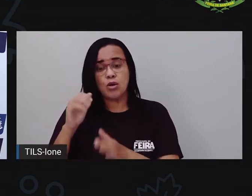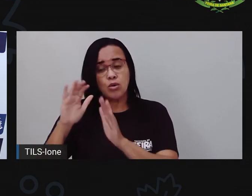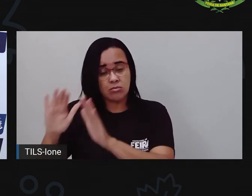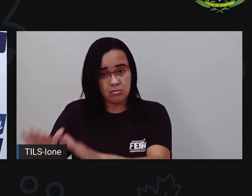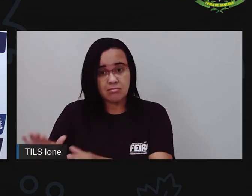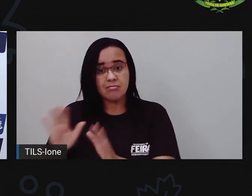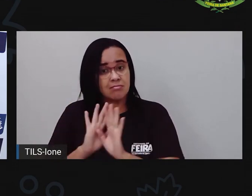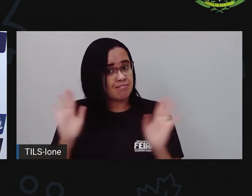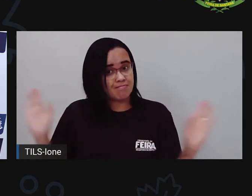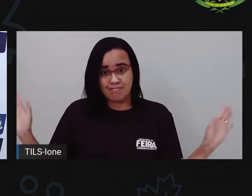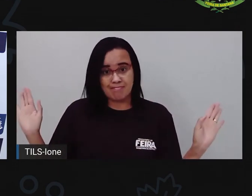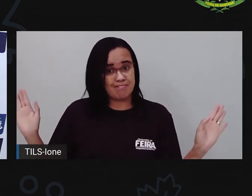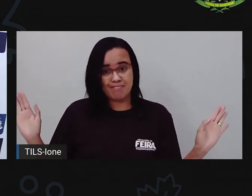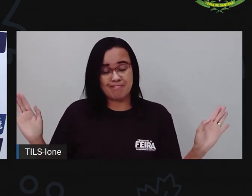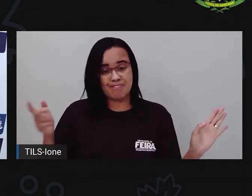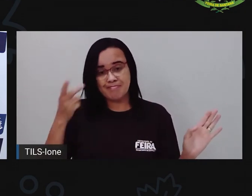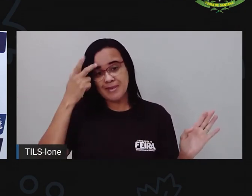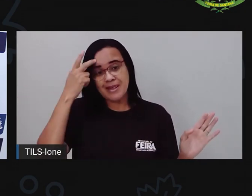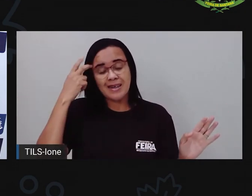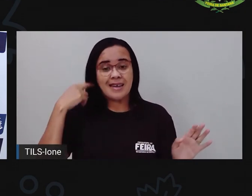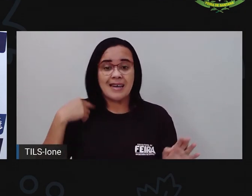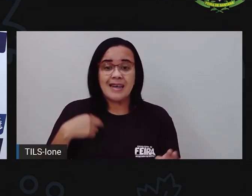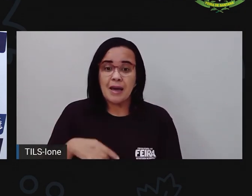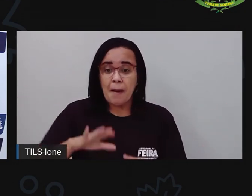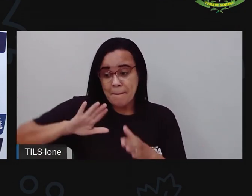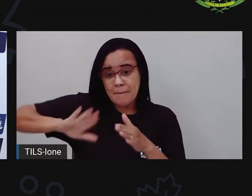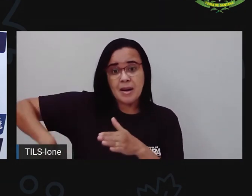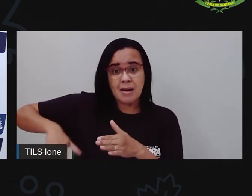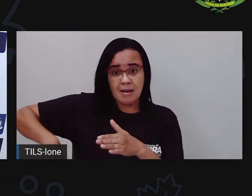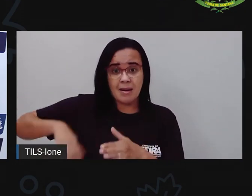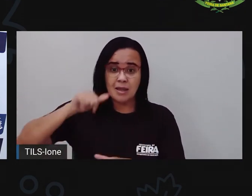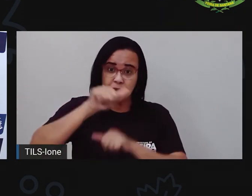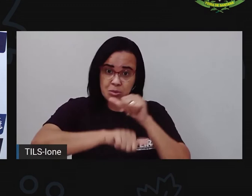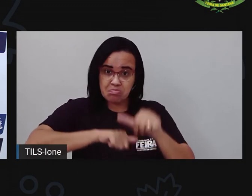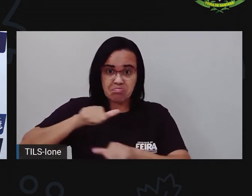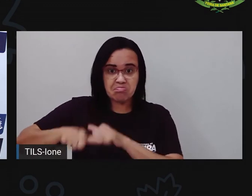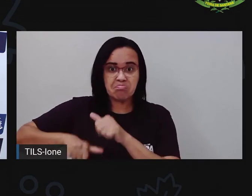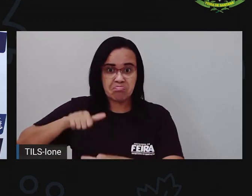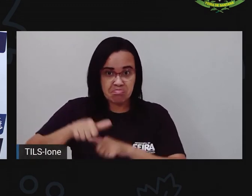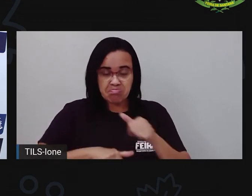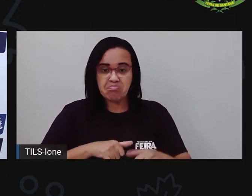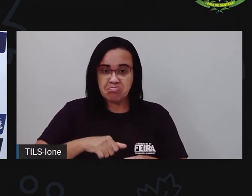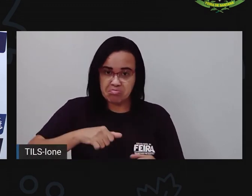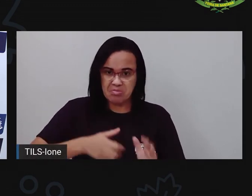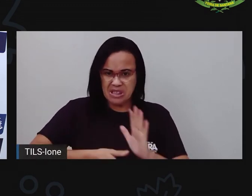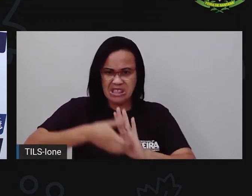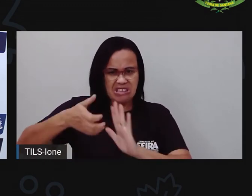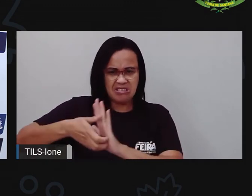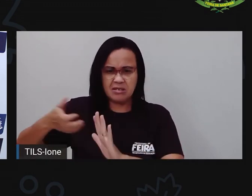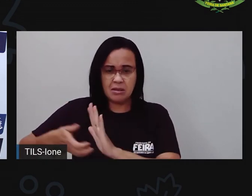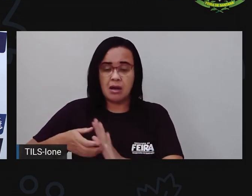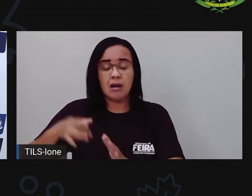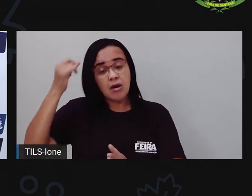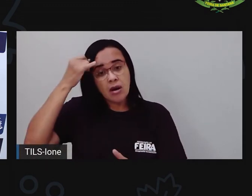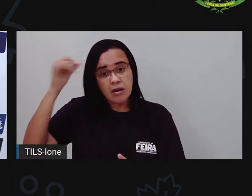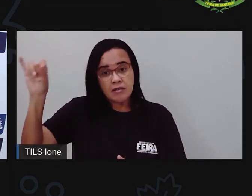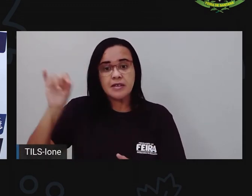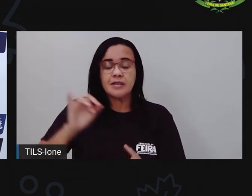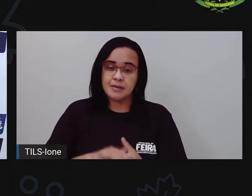mangue, né? Quando vai em praia, mais comum de você tirar e mexer ali no ambiente. Então, evitem fazer isso, porque vocês vão estar